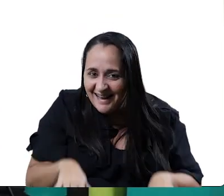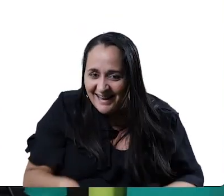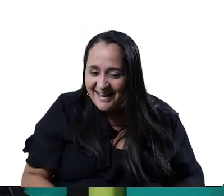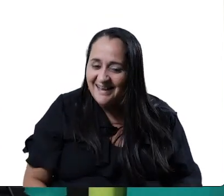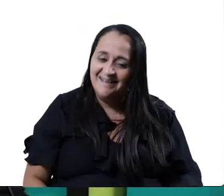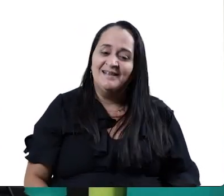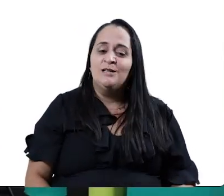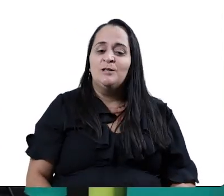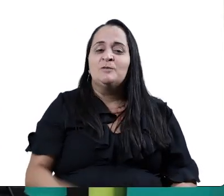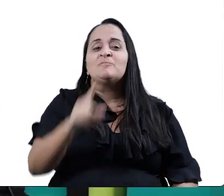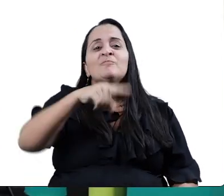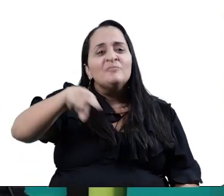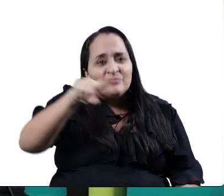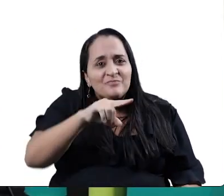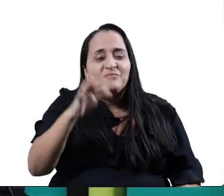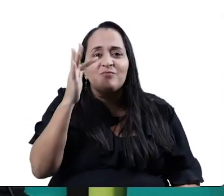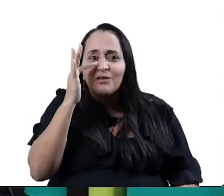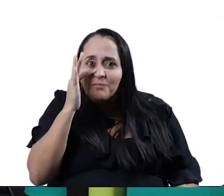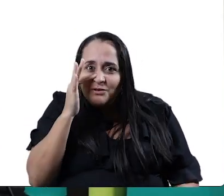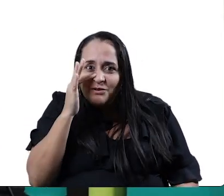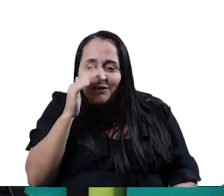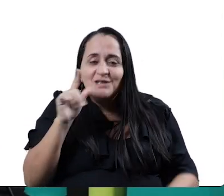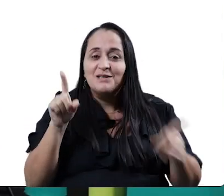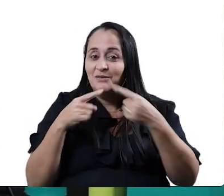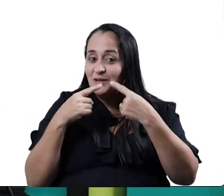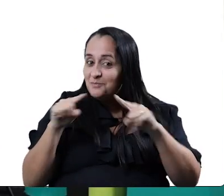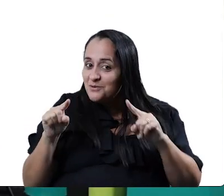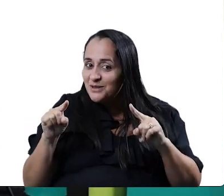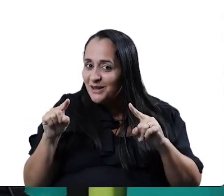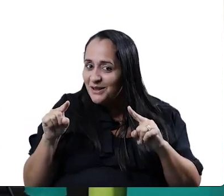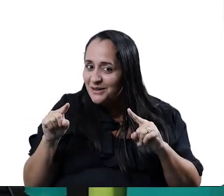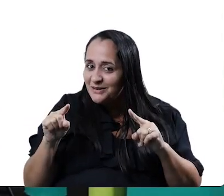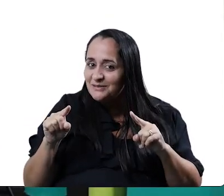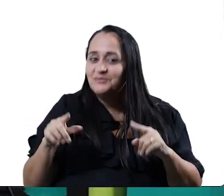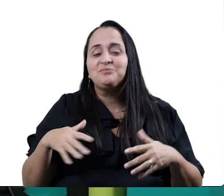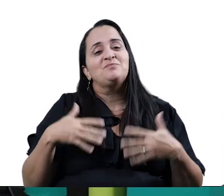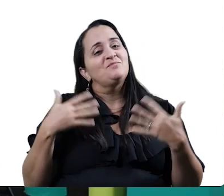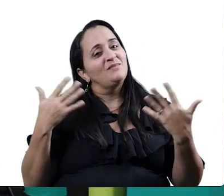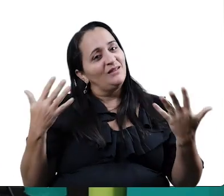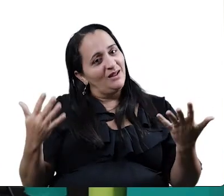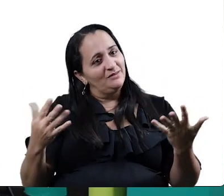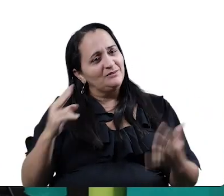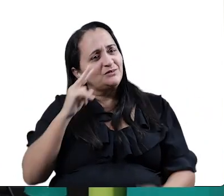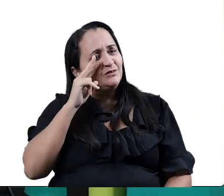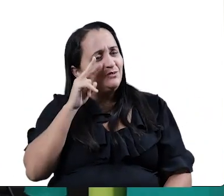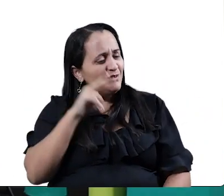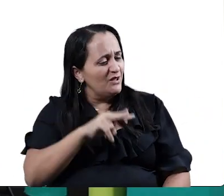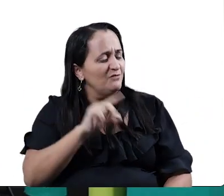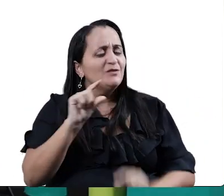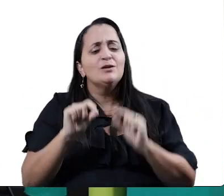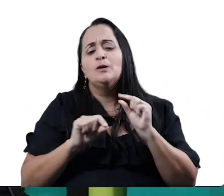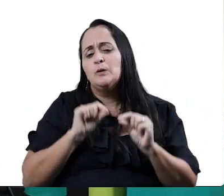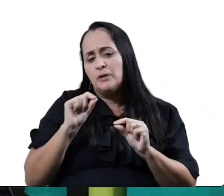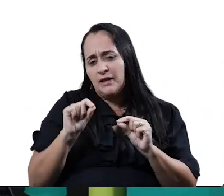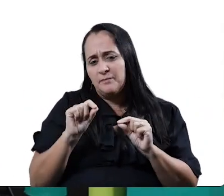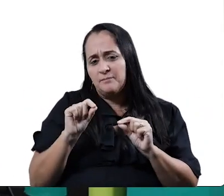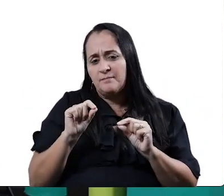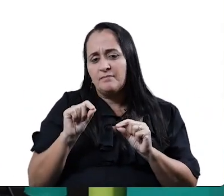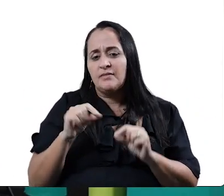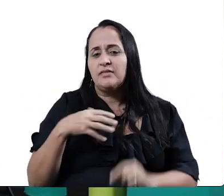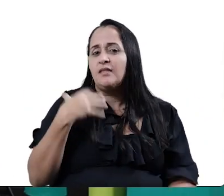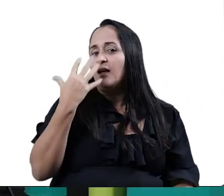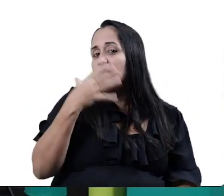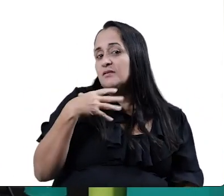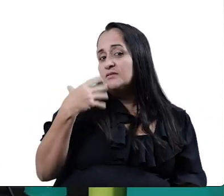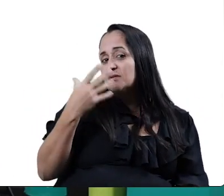conseguiram prestar atenção nesta canção? Vocês viram que esta canção, através